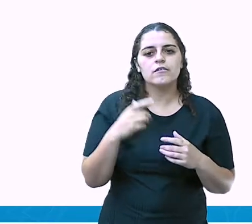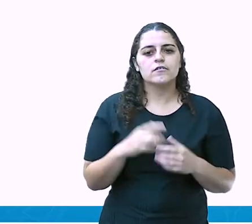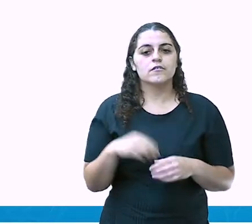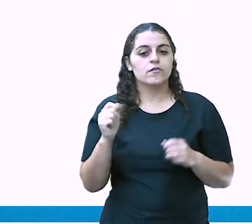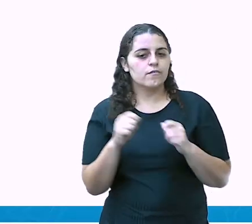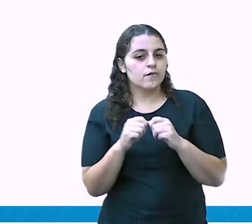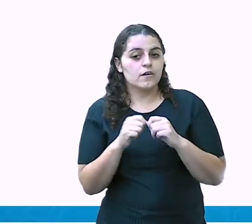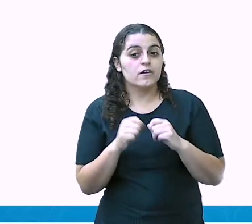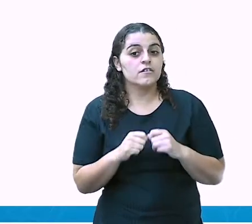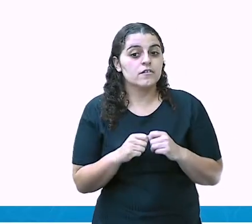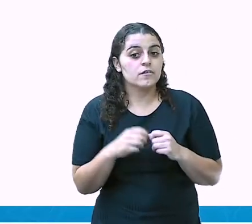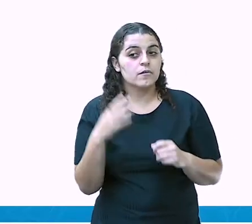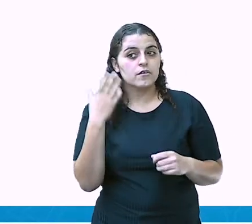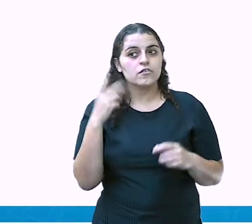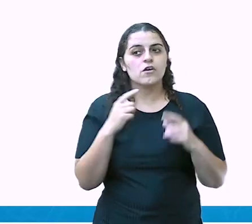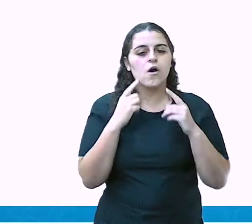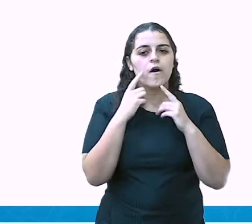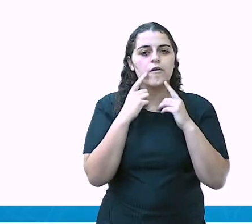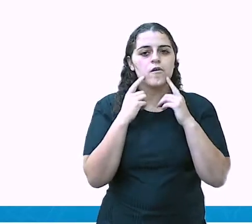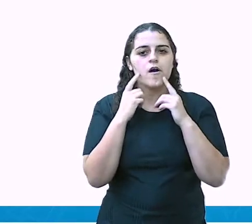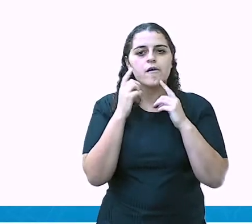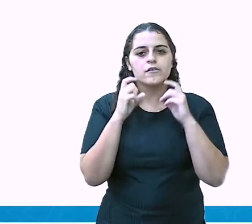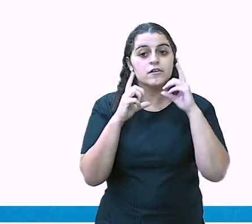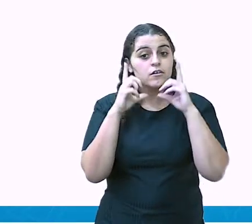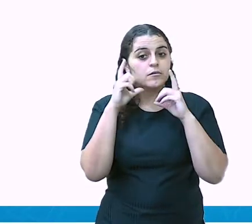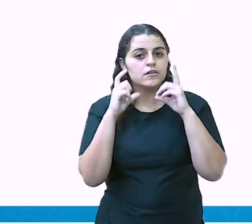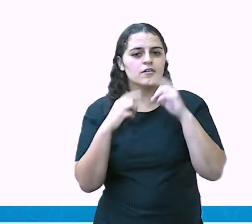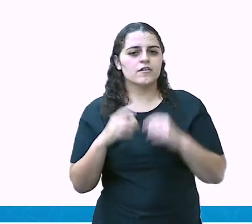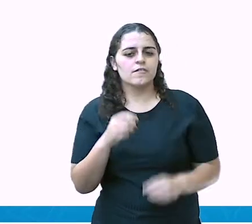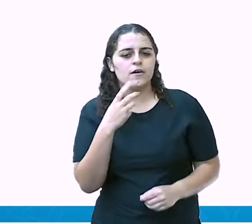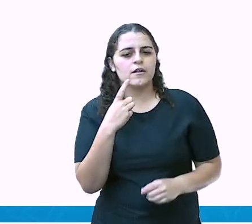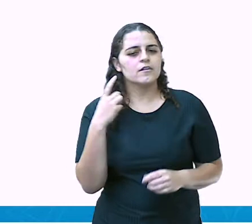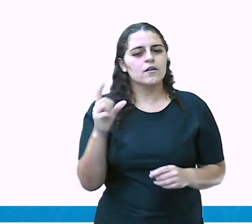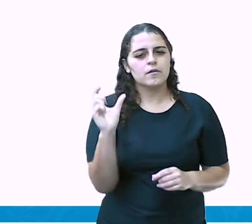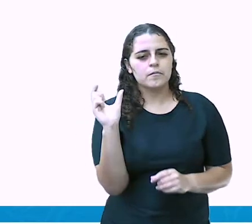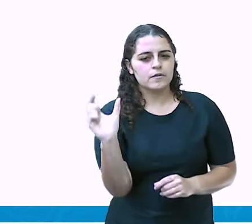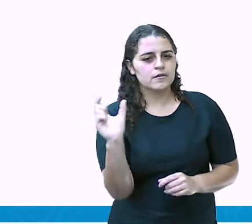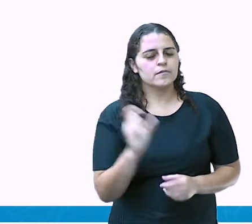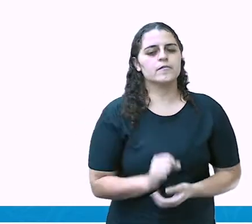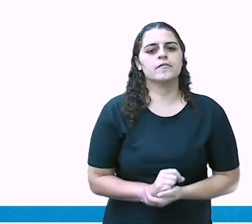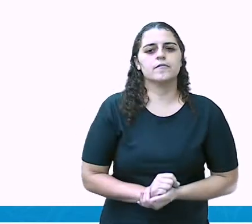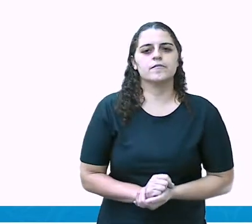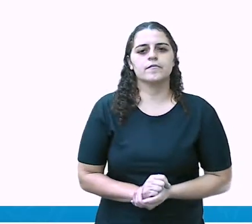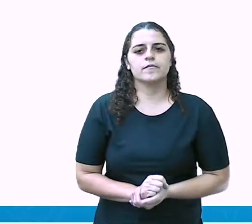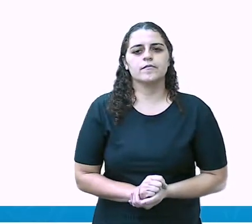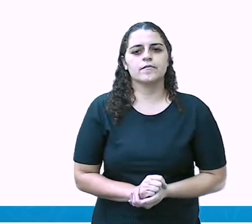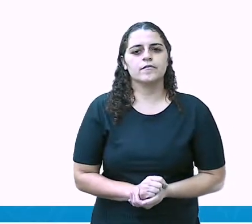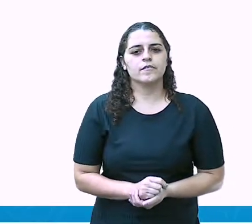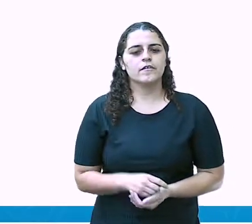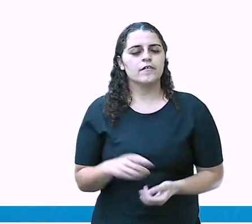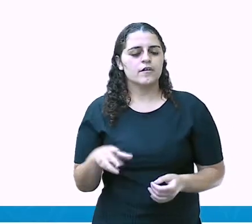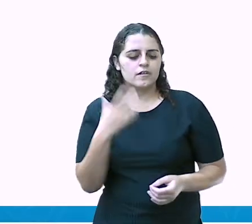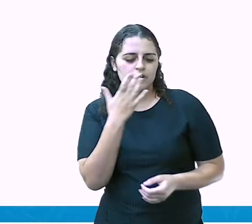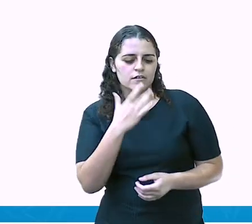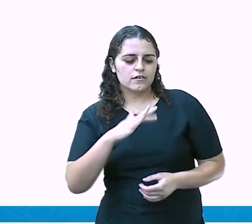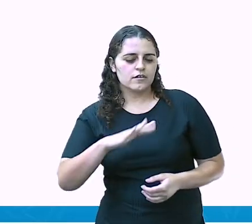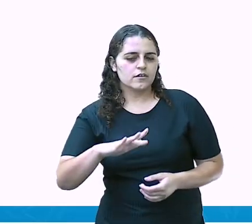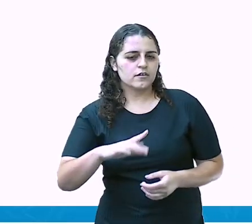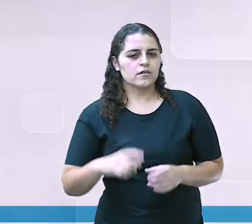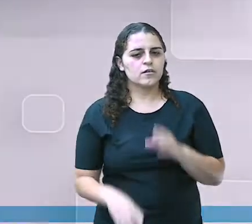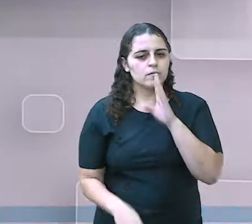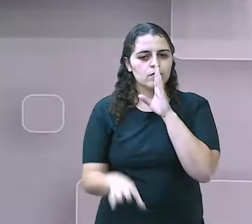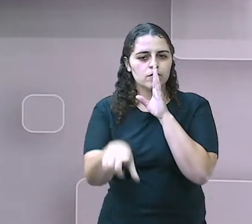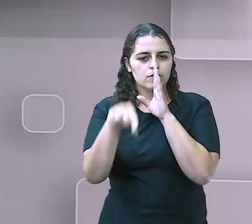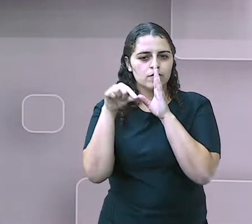Tudo isso faz com que a gente molde esse som e transforme em palavras. Então, dito isso, essas crianças com mutismo